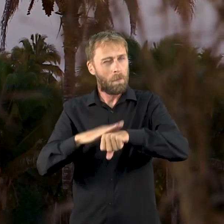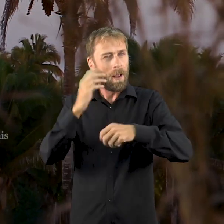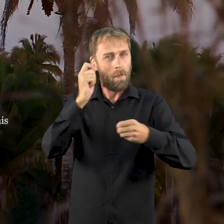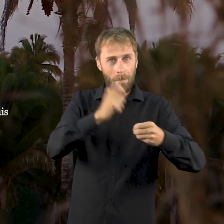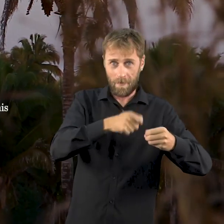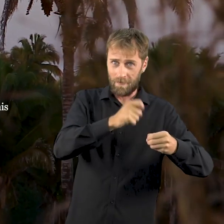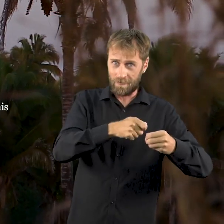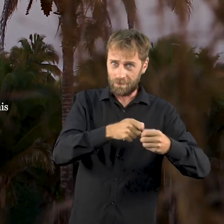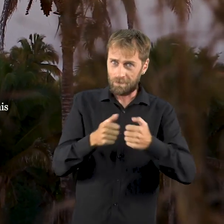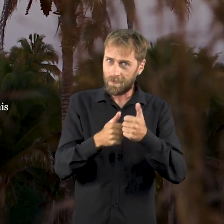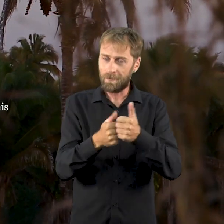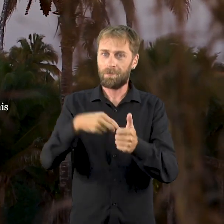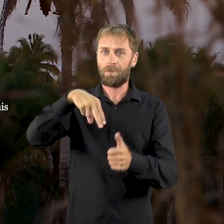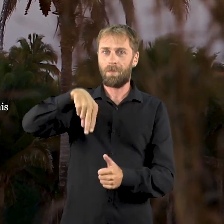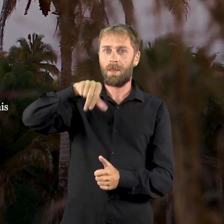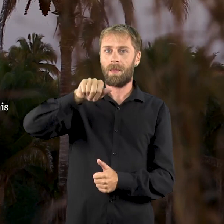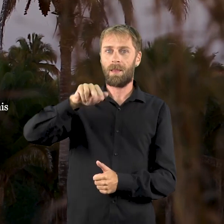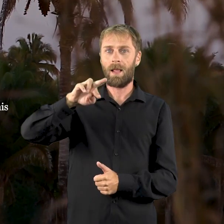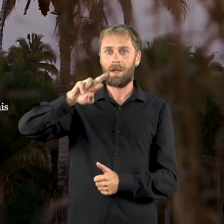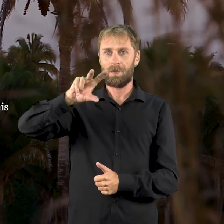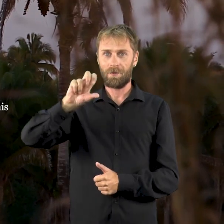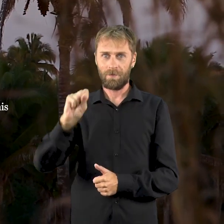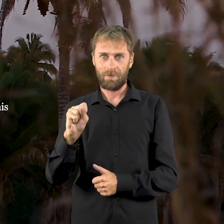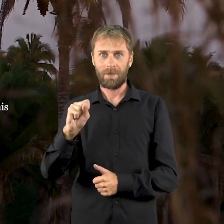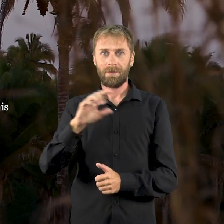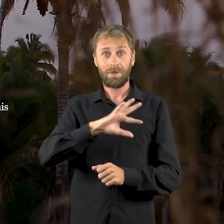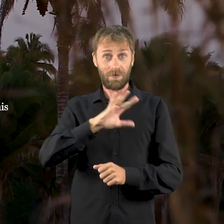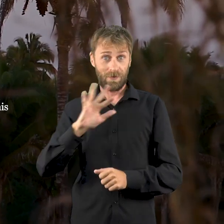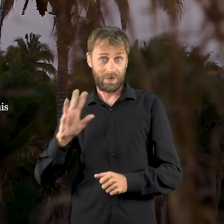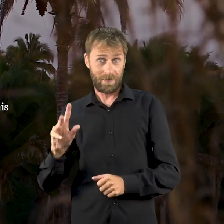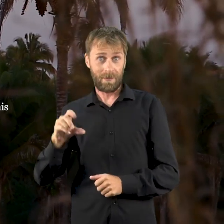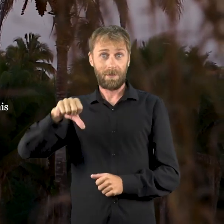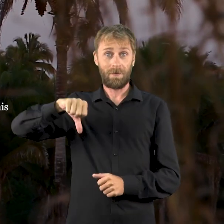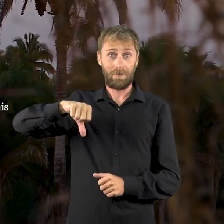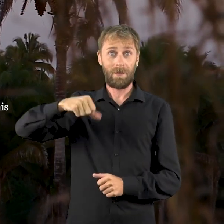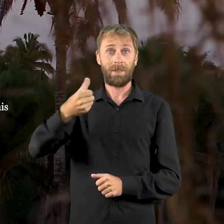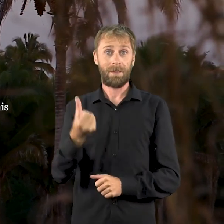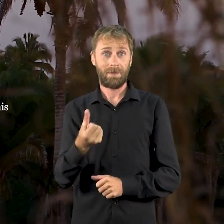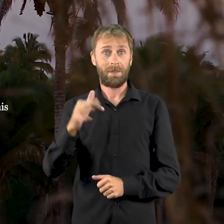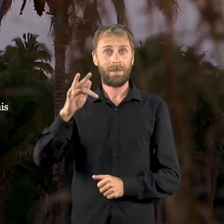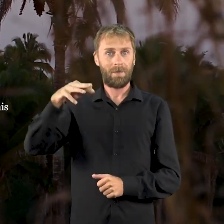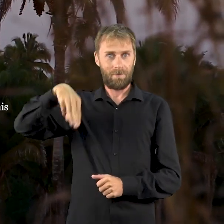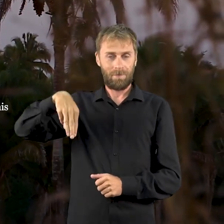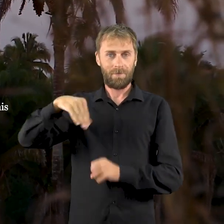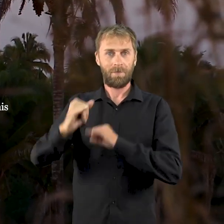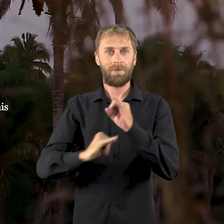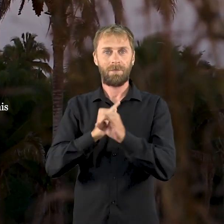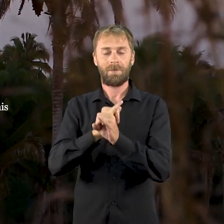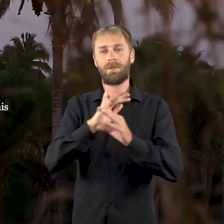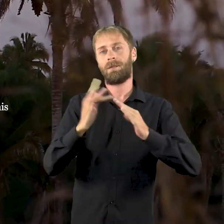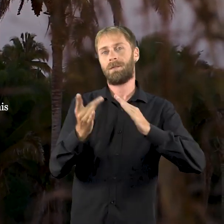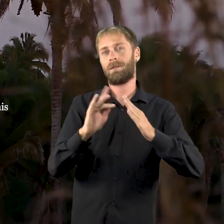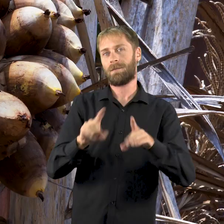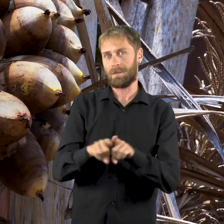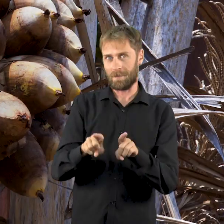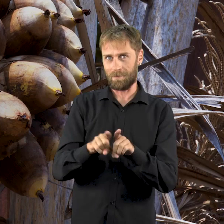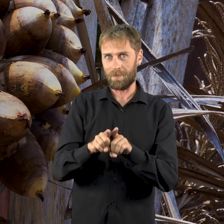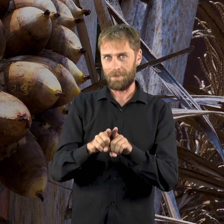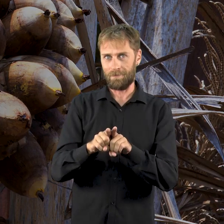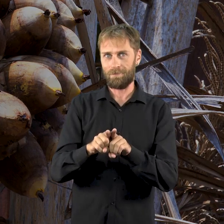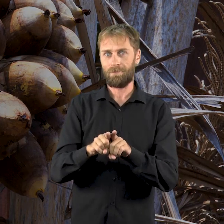o babassu? Acompanhe o Nativas Digitais na 96,1 FM, no site e em nossas redes sociais.